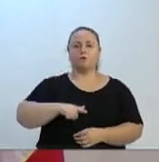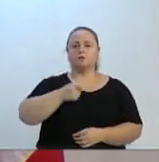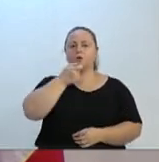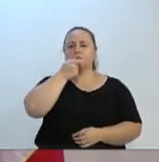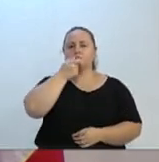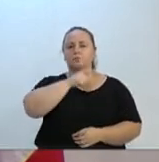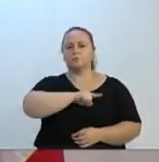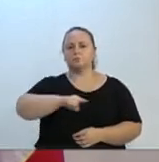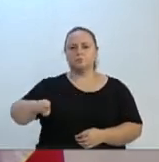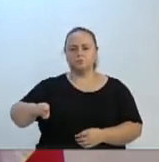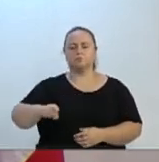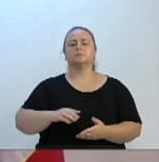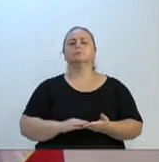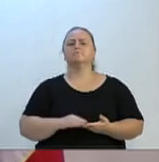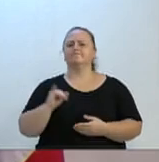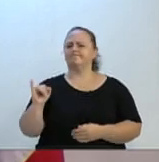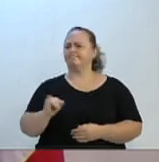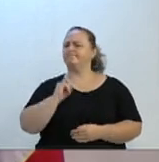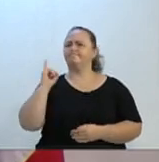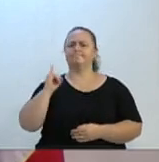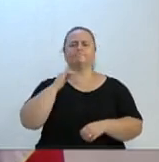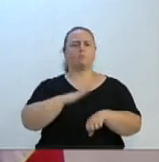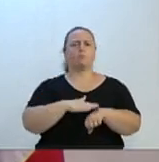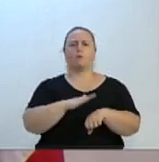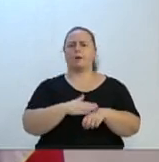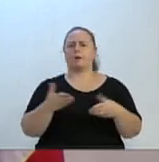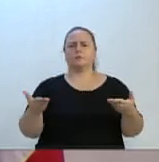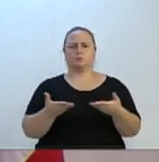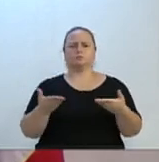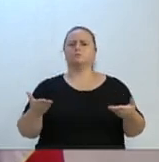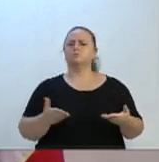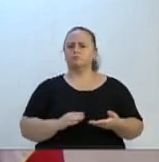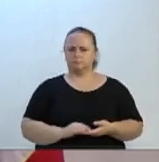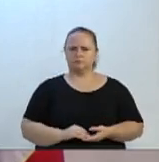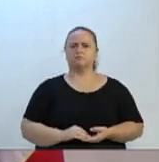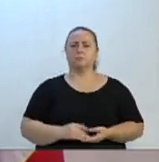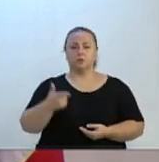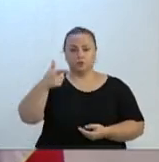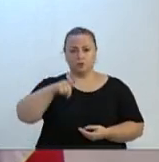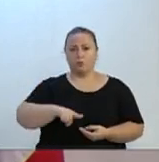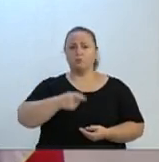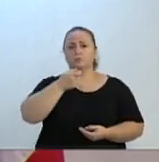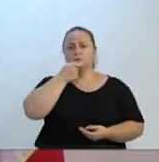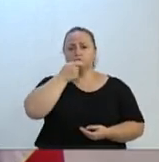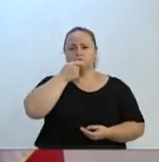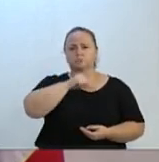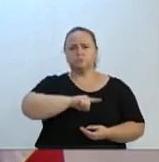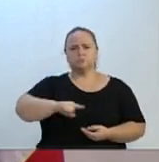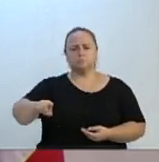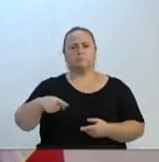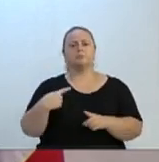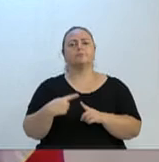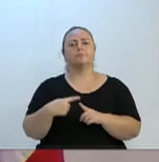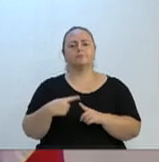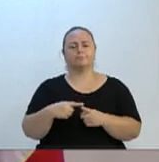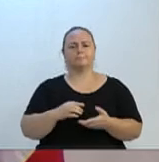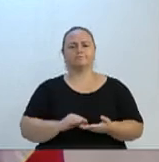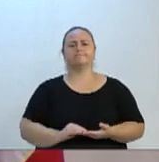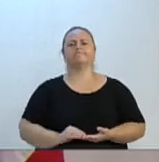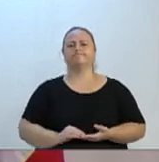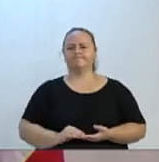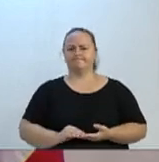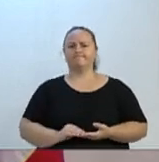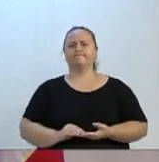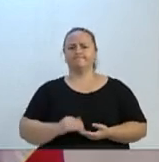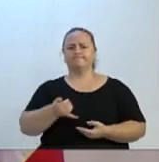é de fundamental importância nesse momento que essas blitz aconteçam, porque, infelizmente, nesse